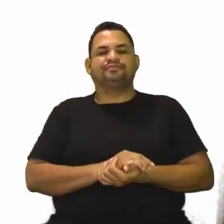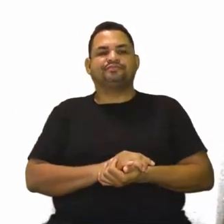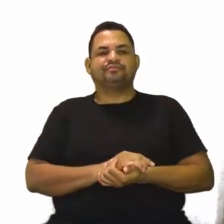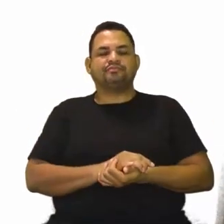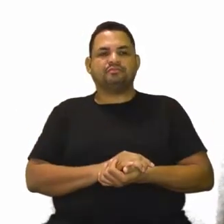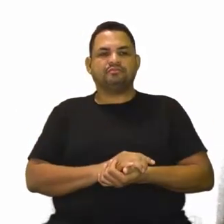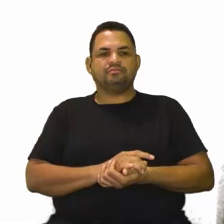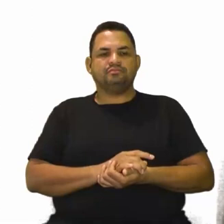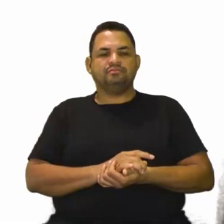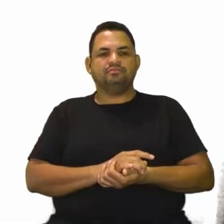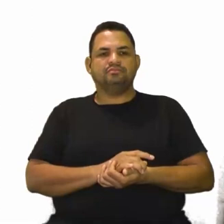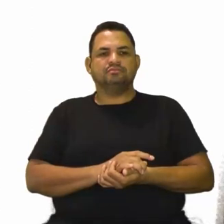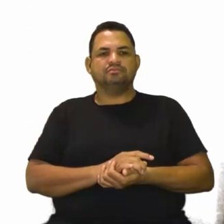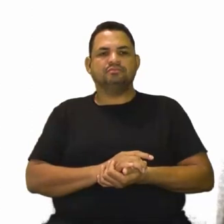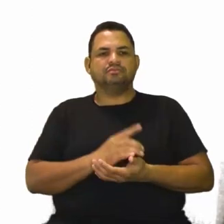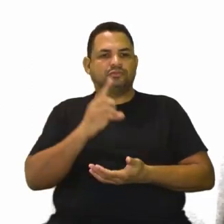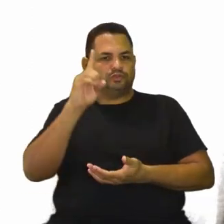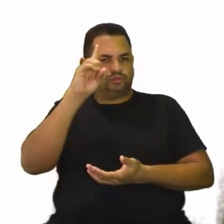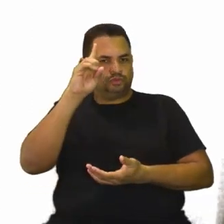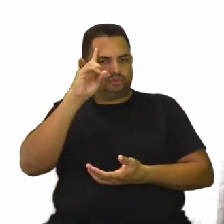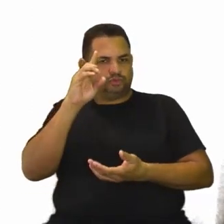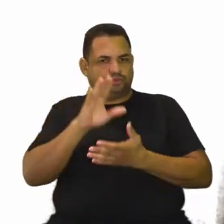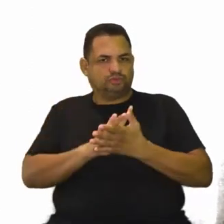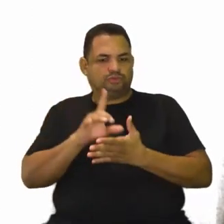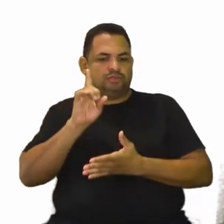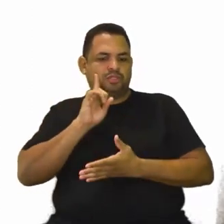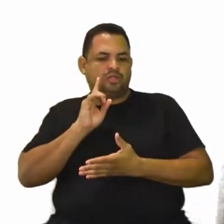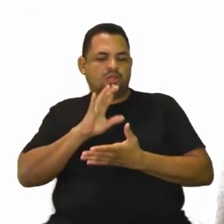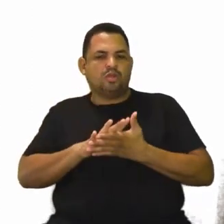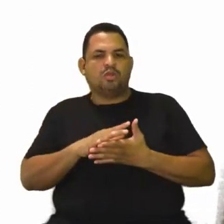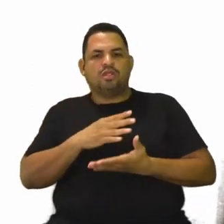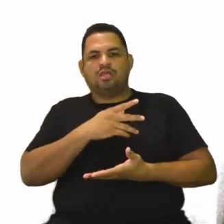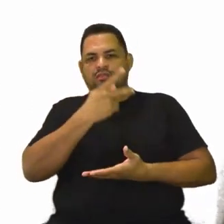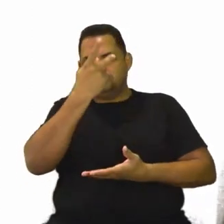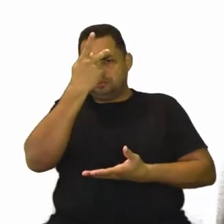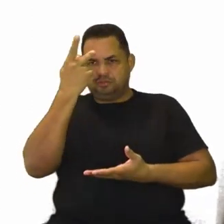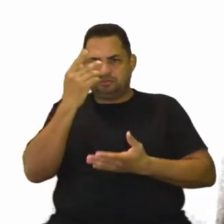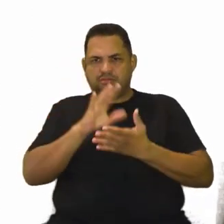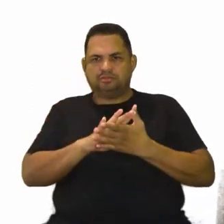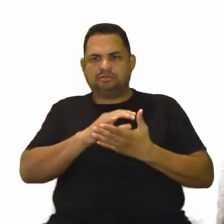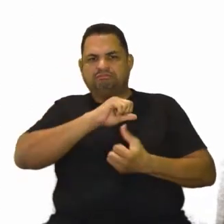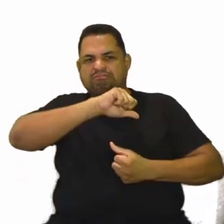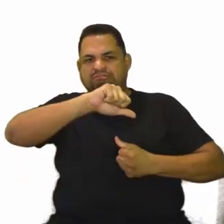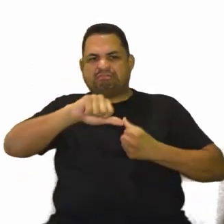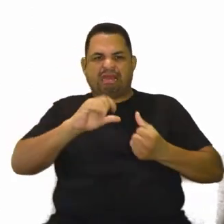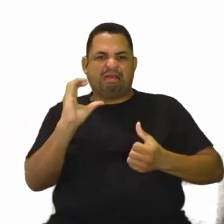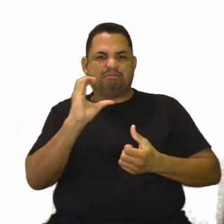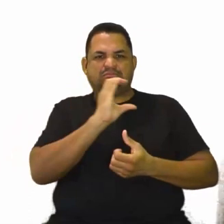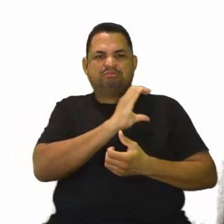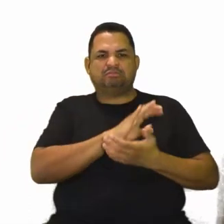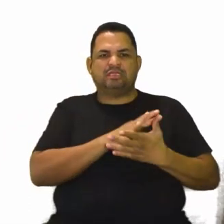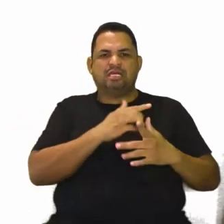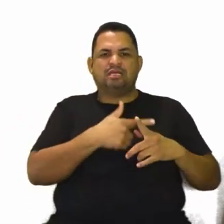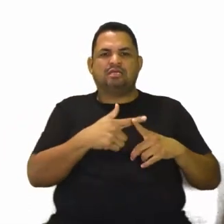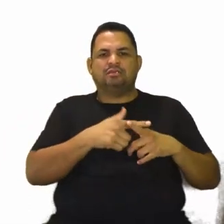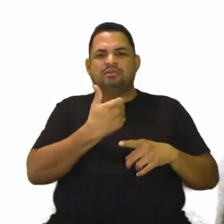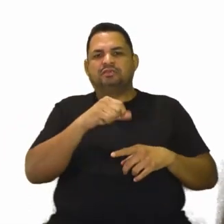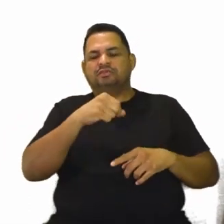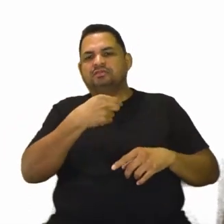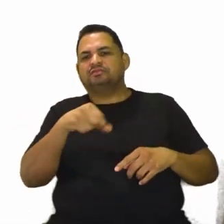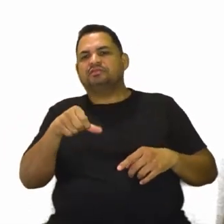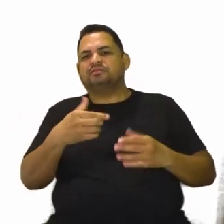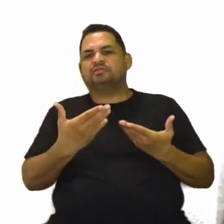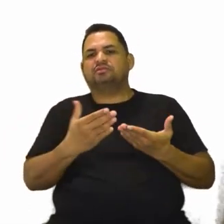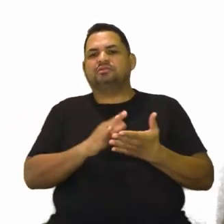Ou seria, o cotidiano do cidadão norte-americano foi buscarmente alterado pela crise iniciada em 1929.